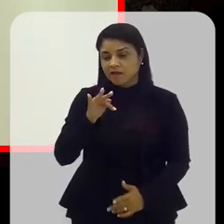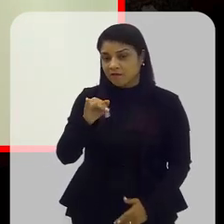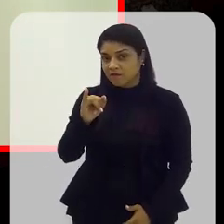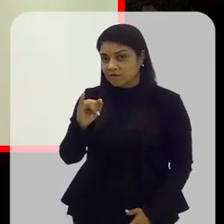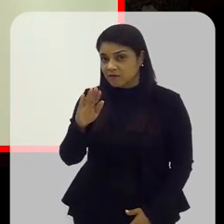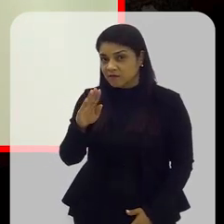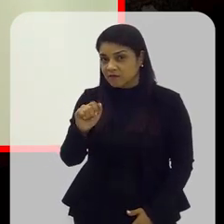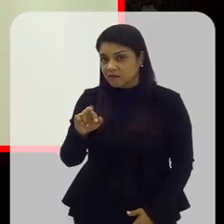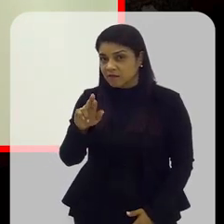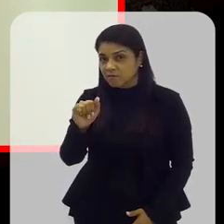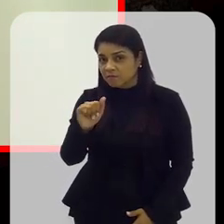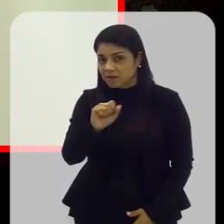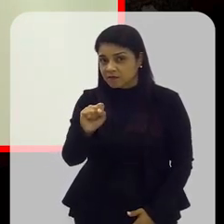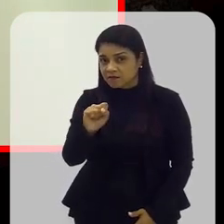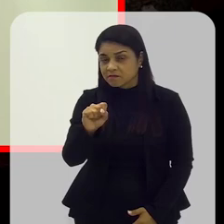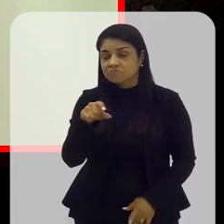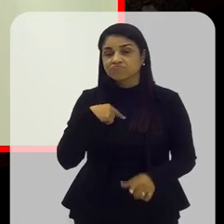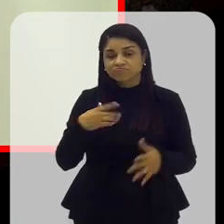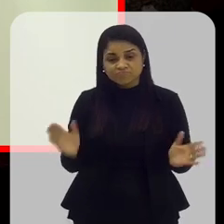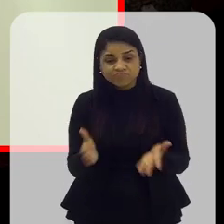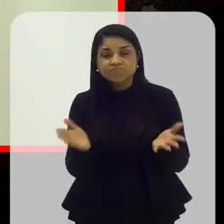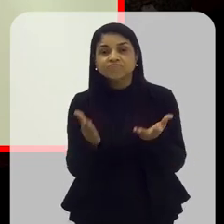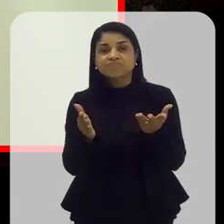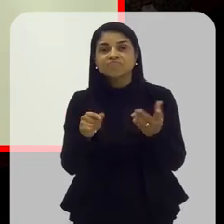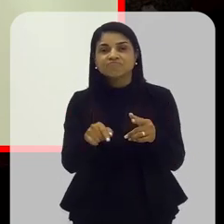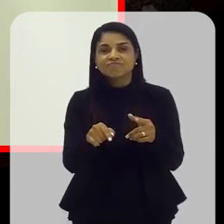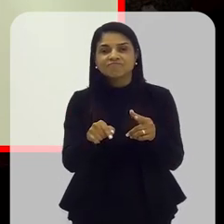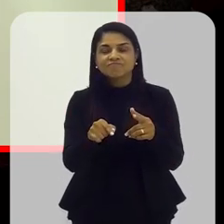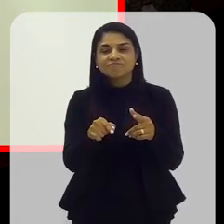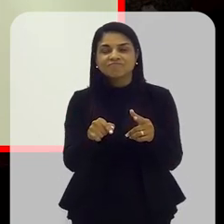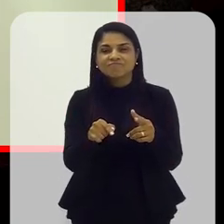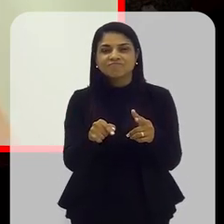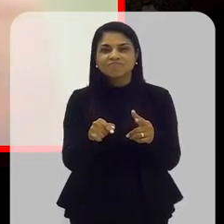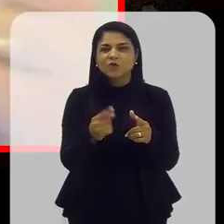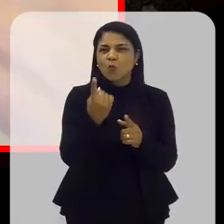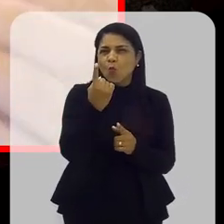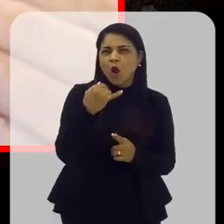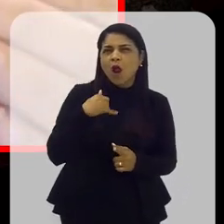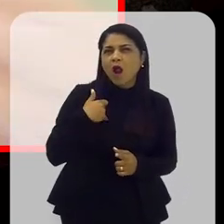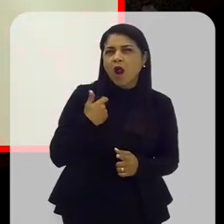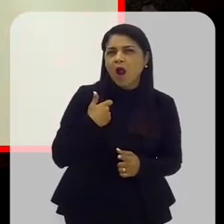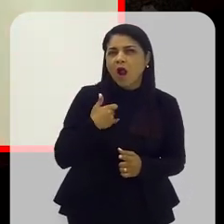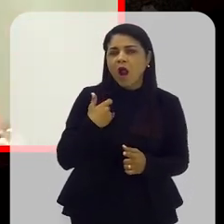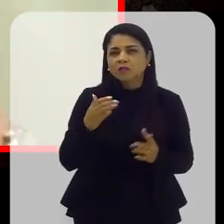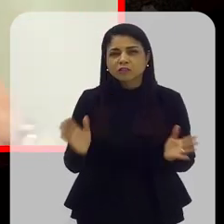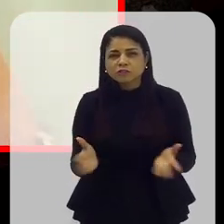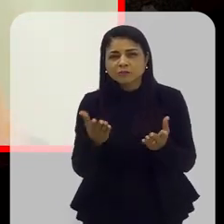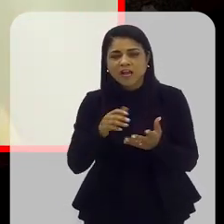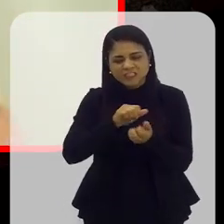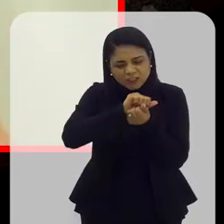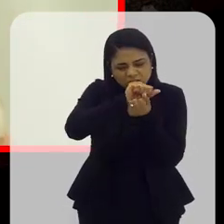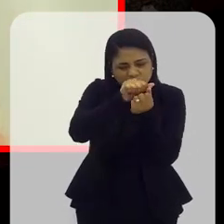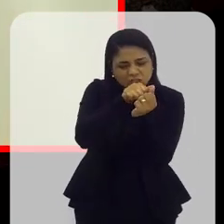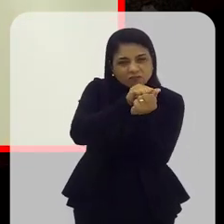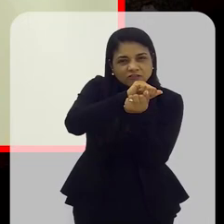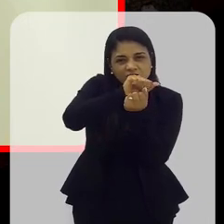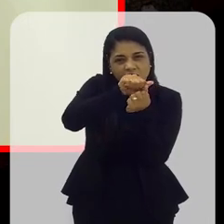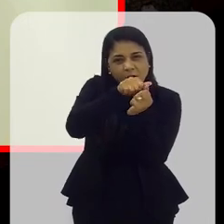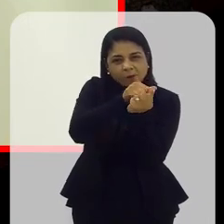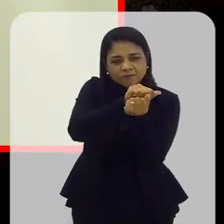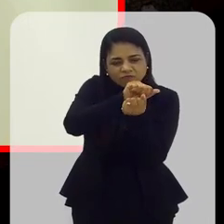fibras, que evolua, que estimule, daqui a mais perto de um aninho, estimule a